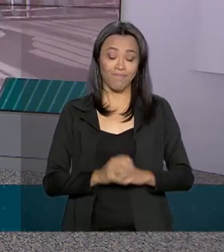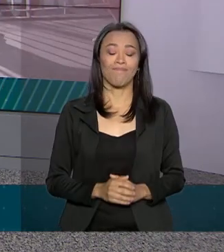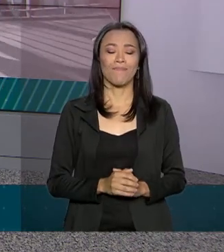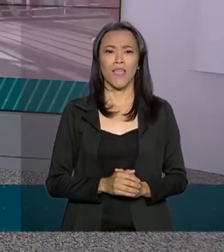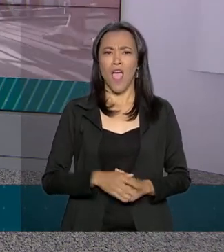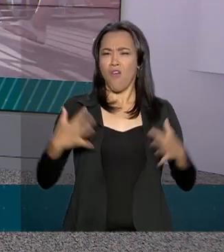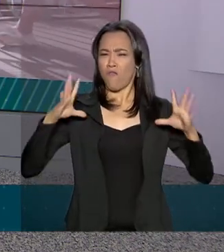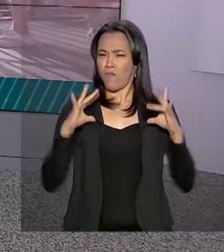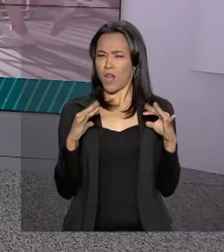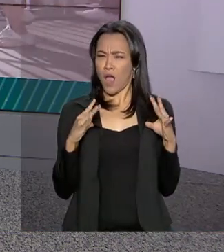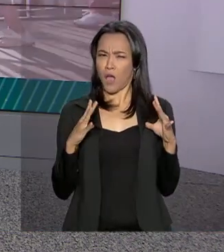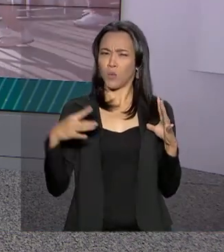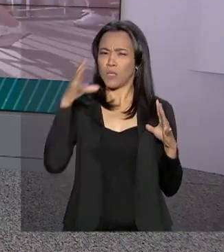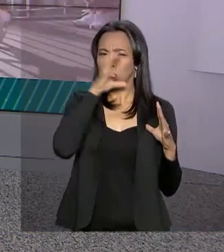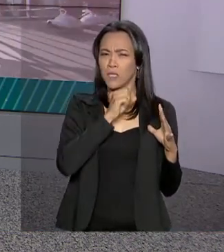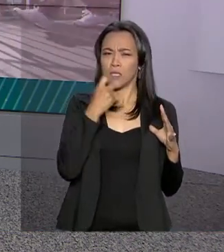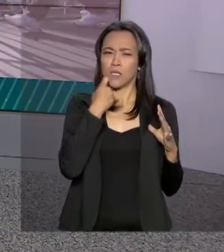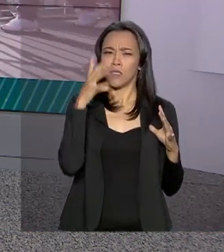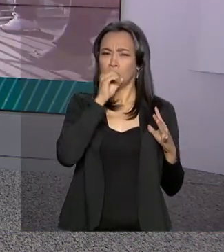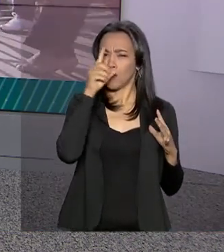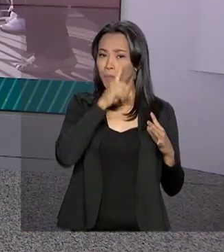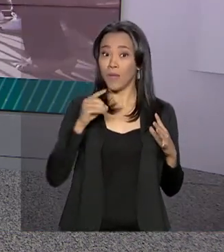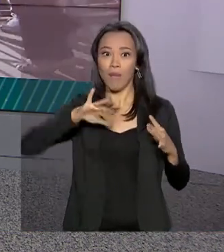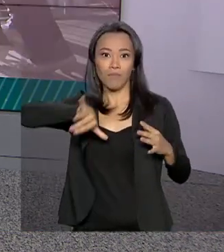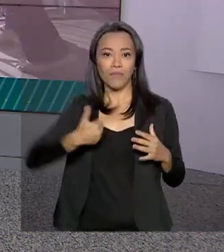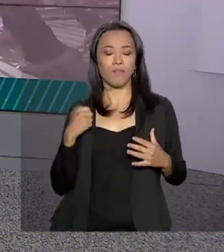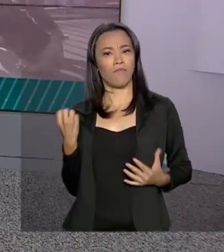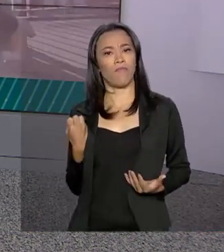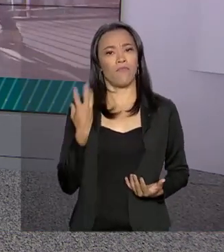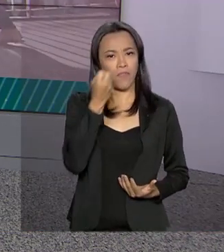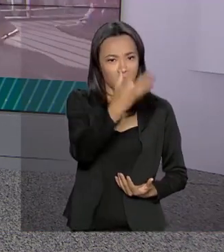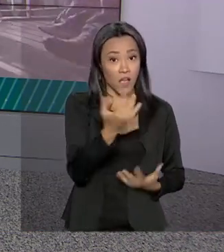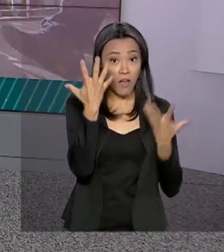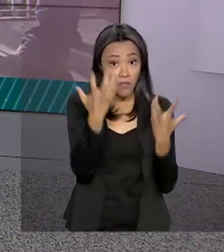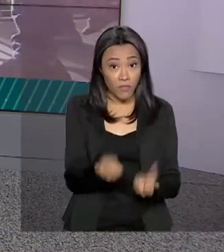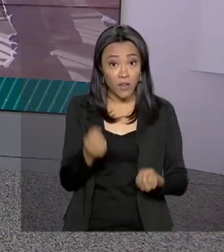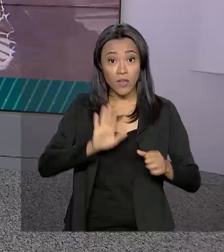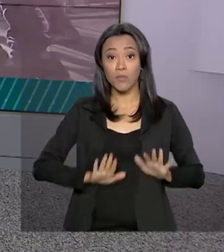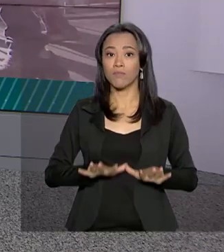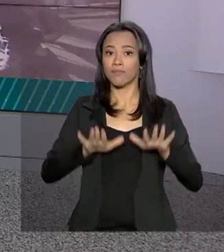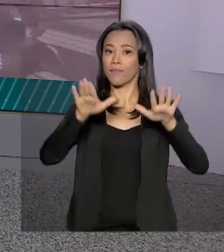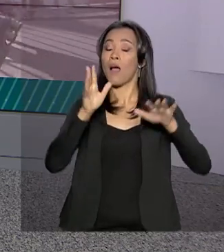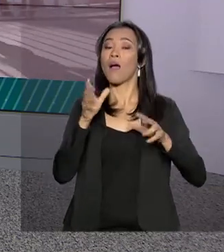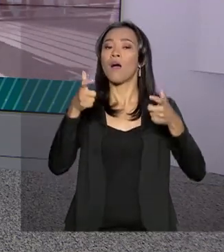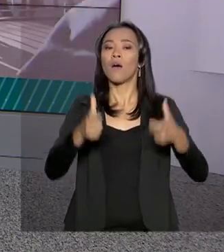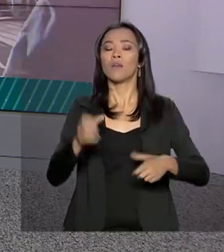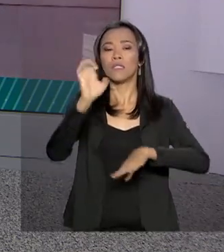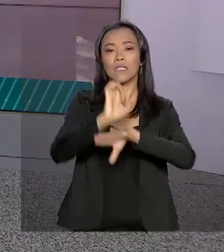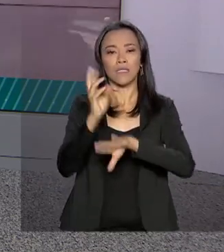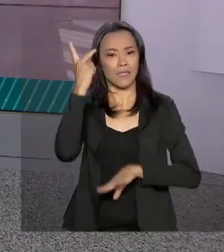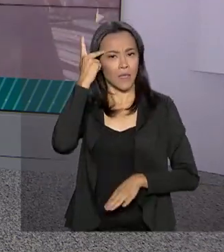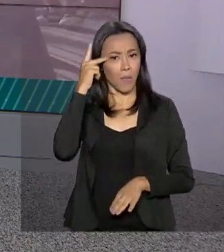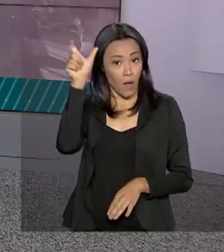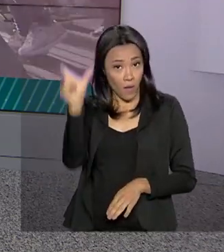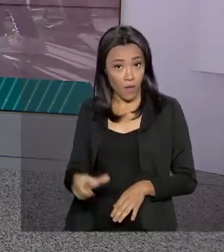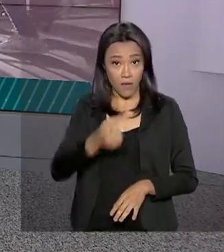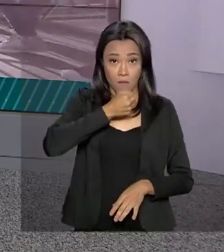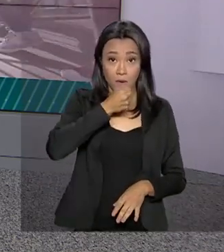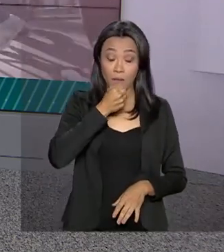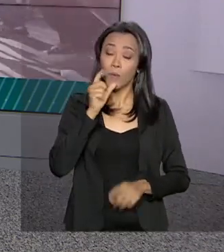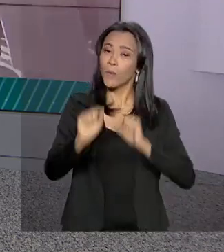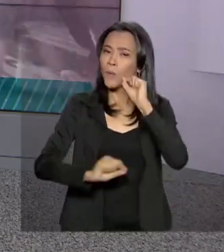Feriado prolongado e muita gente aproveita para viajar. Vamos então até Guarulhos, em São Paulo, onde está o repórter Ricardo Ferraz,